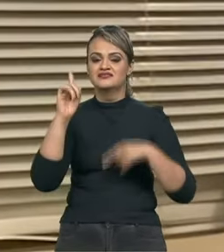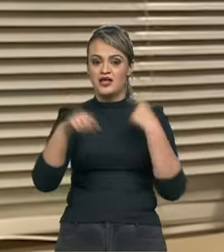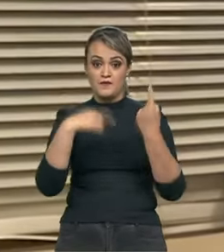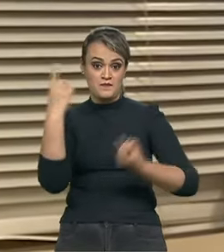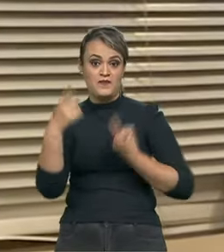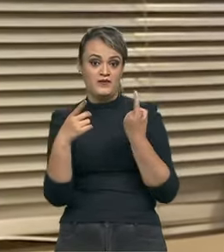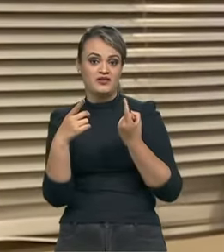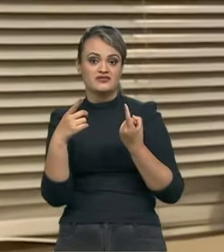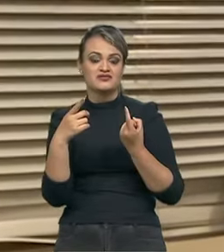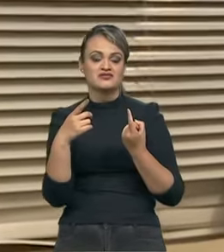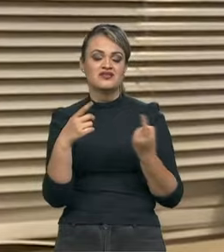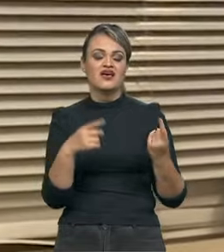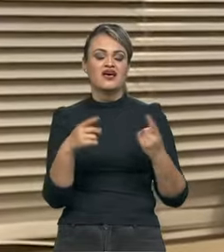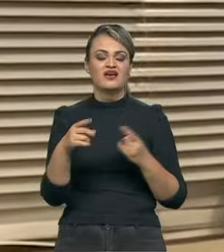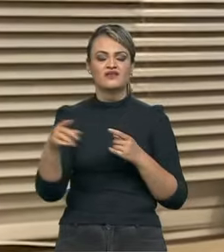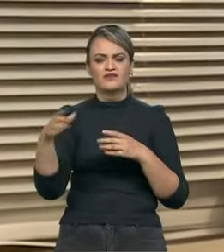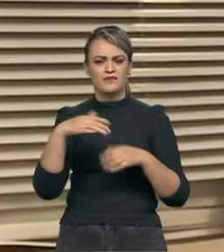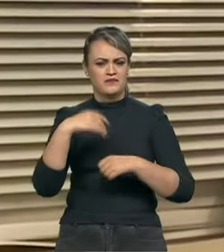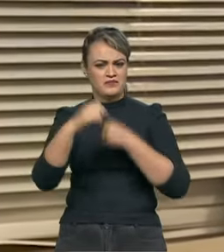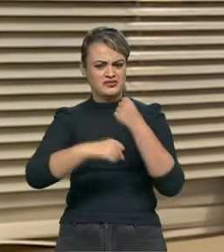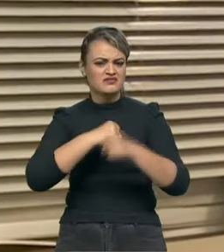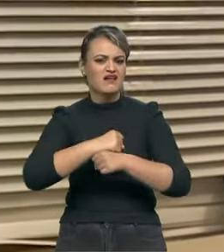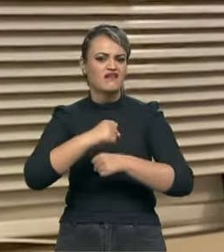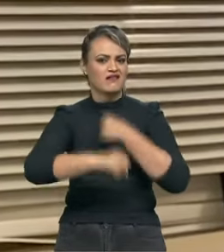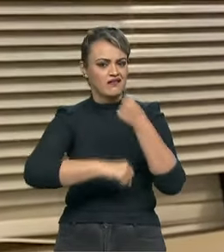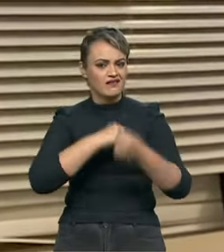o correr dos anos aí,